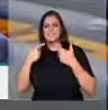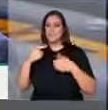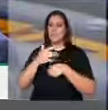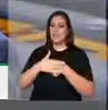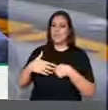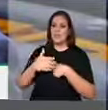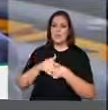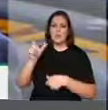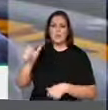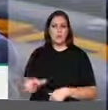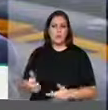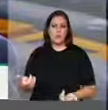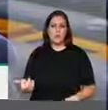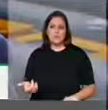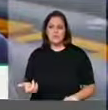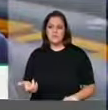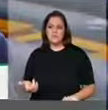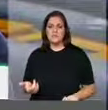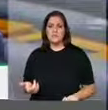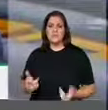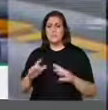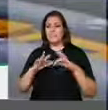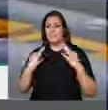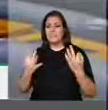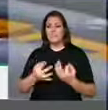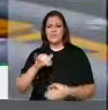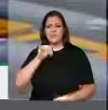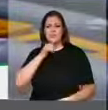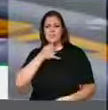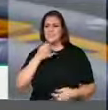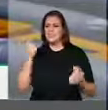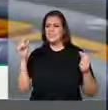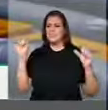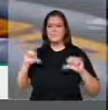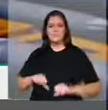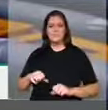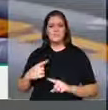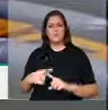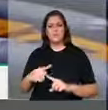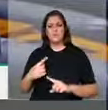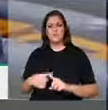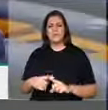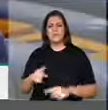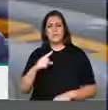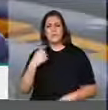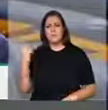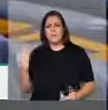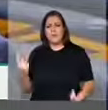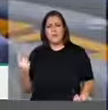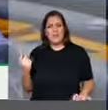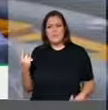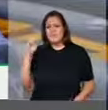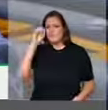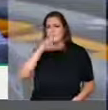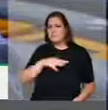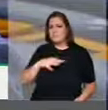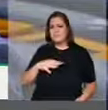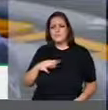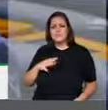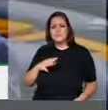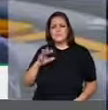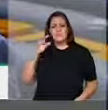carinhoso, e uma família consternada por uma partida abrupta, um momento